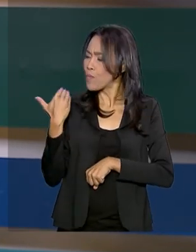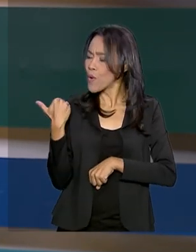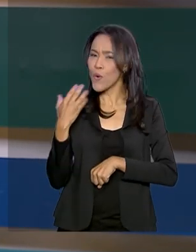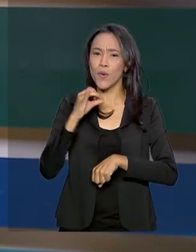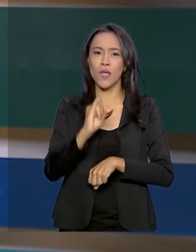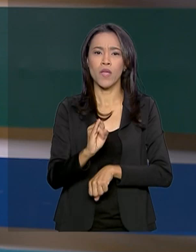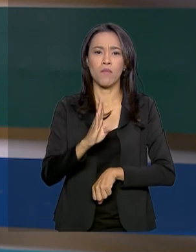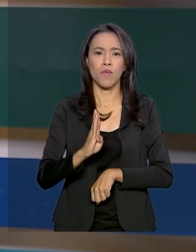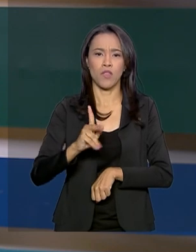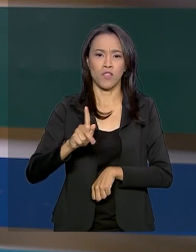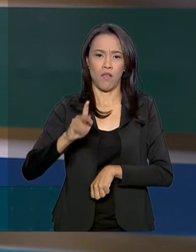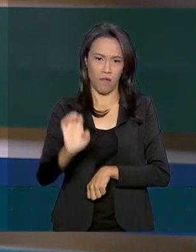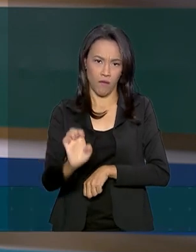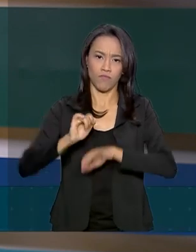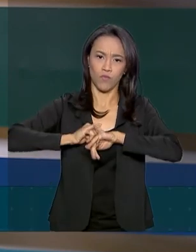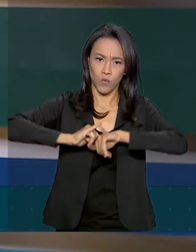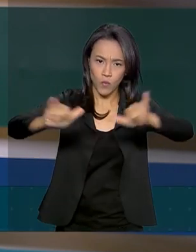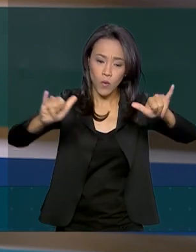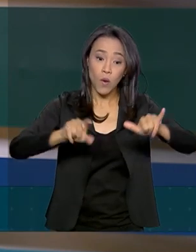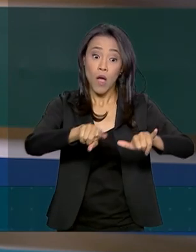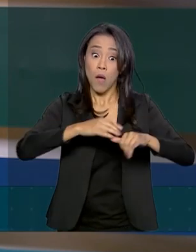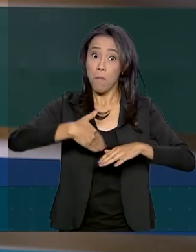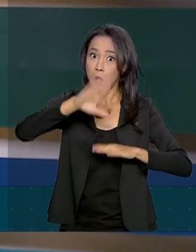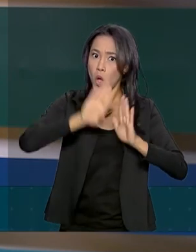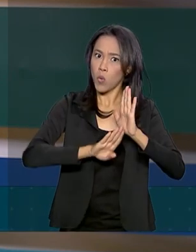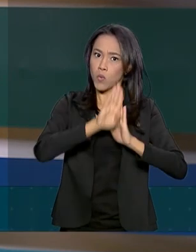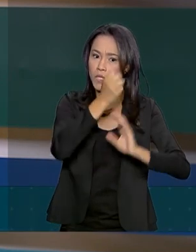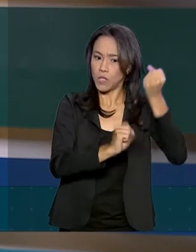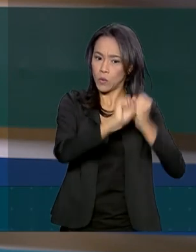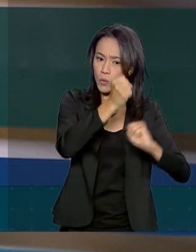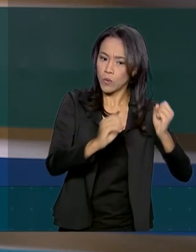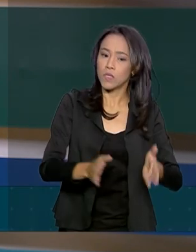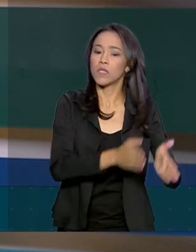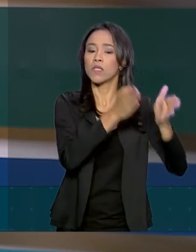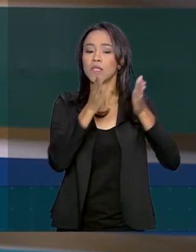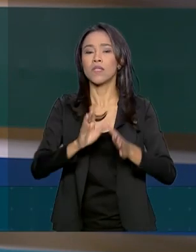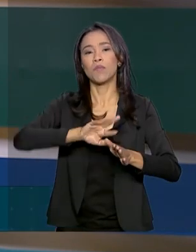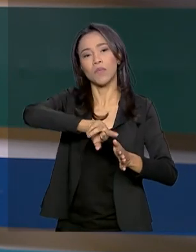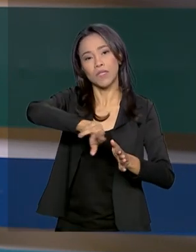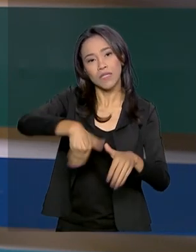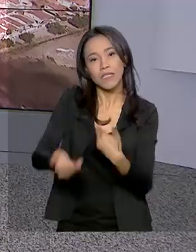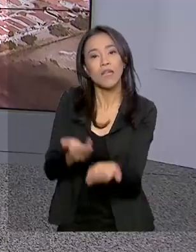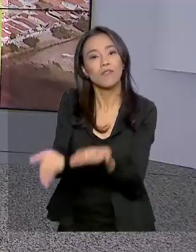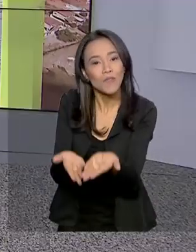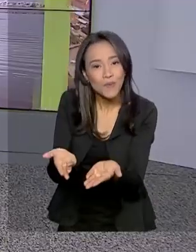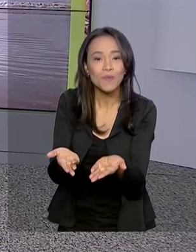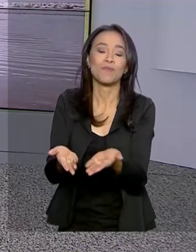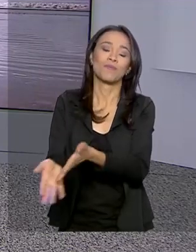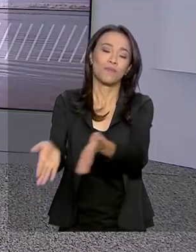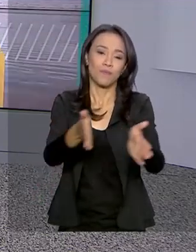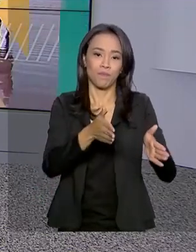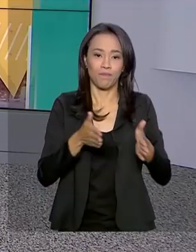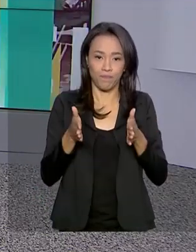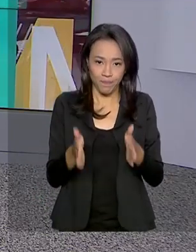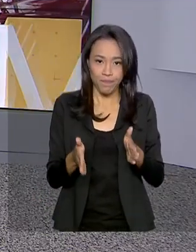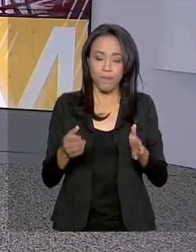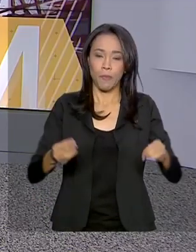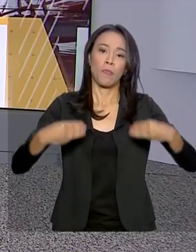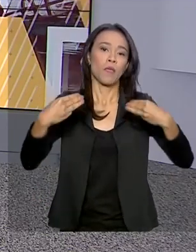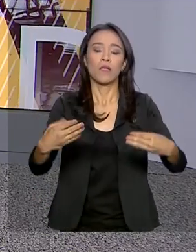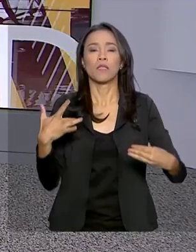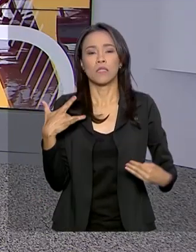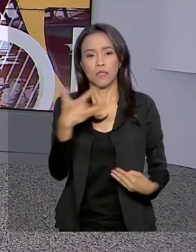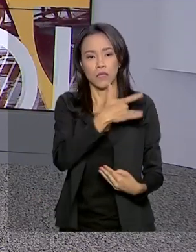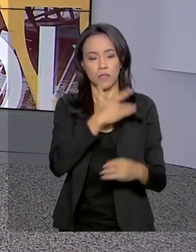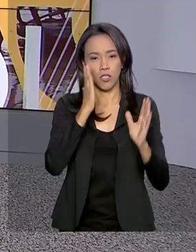pouco pelo IBGE. A maior alta foi da indústria, seguida pelo setor de serviços. O Ministério da Saúde já